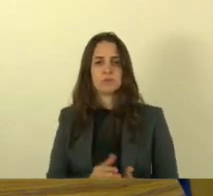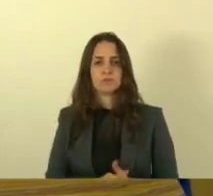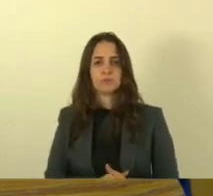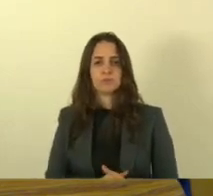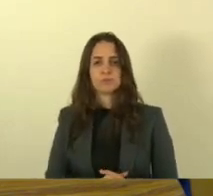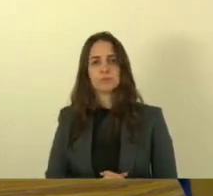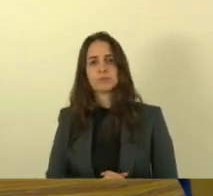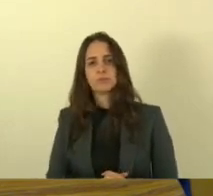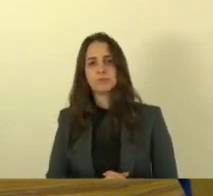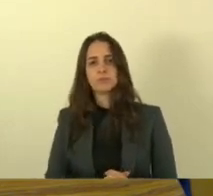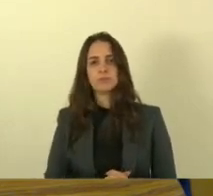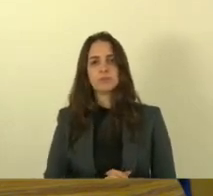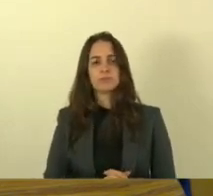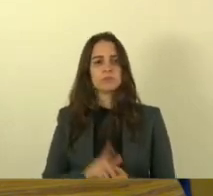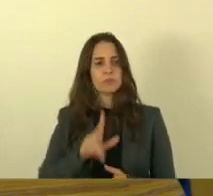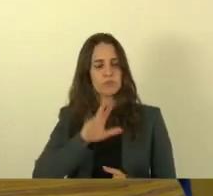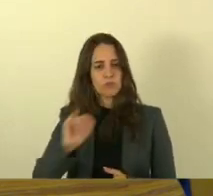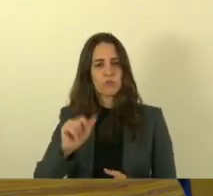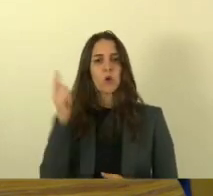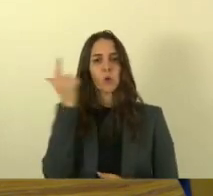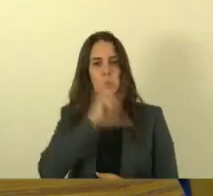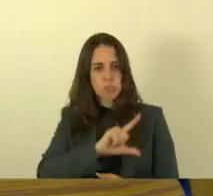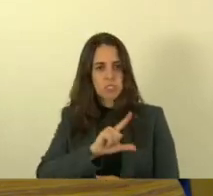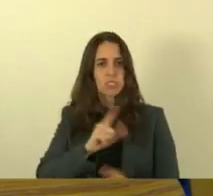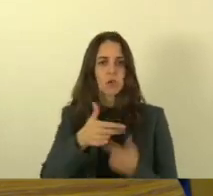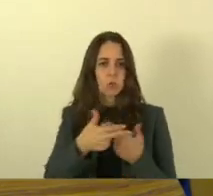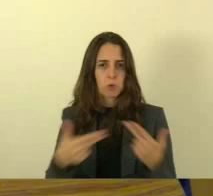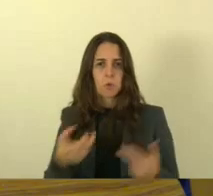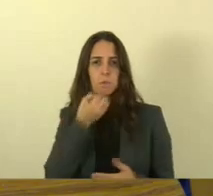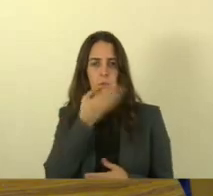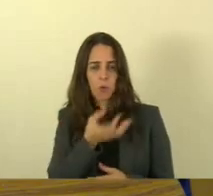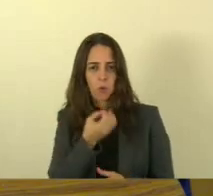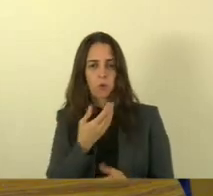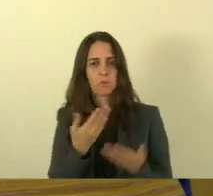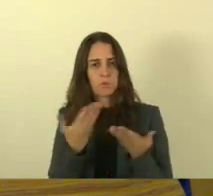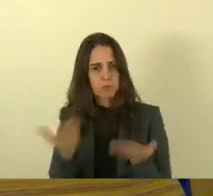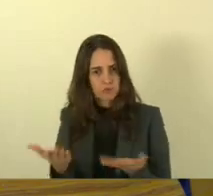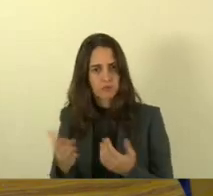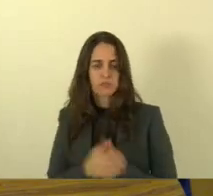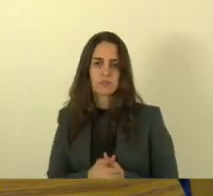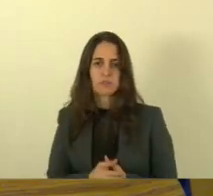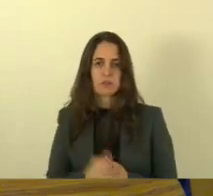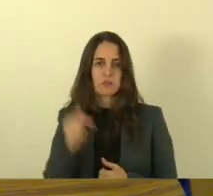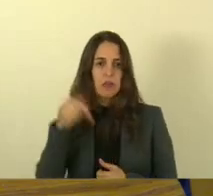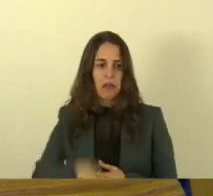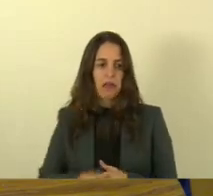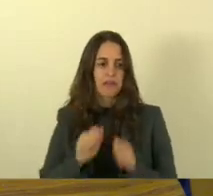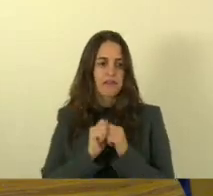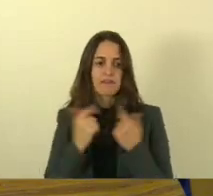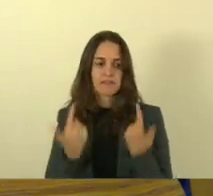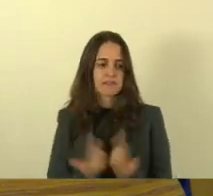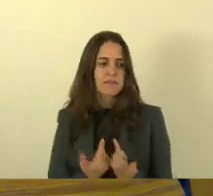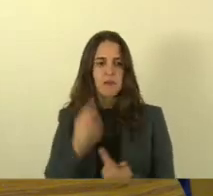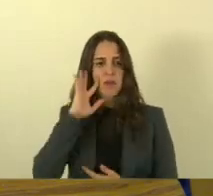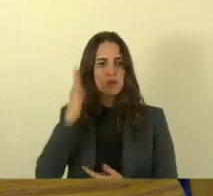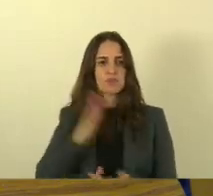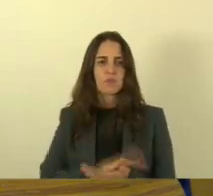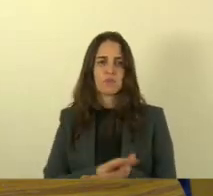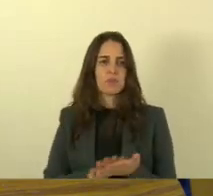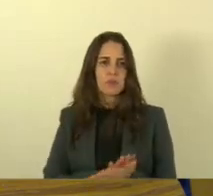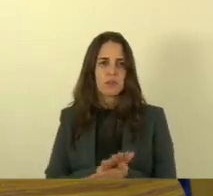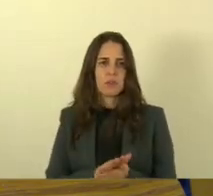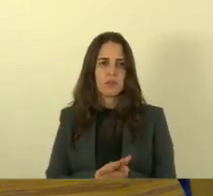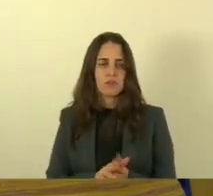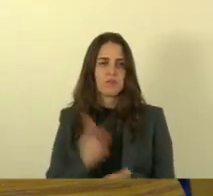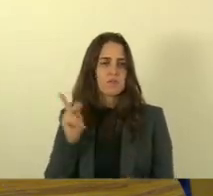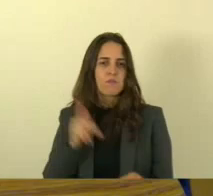numa ação positiva para vocês porque a Assembleia que não resolve nada a verdade é que